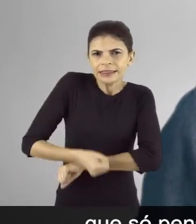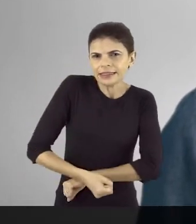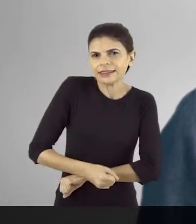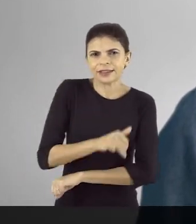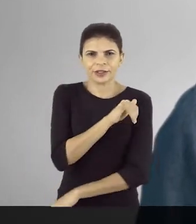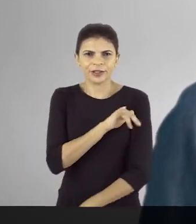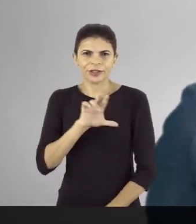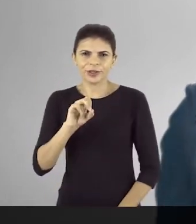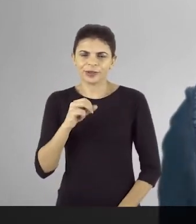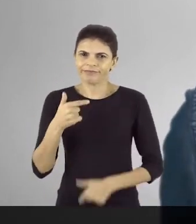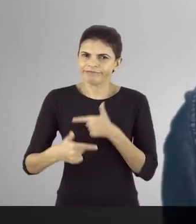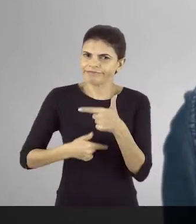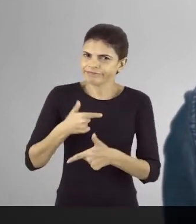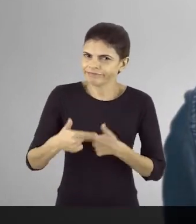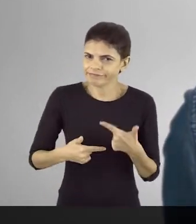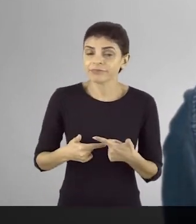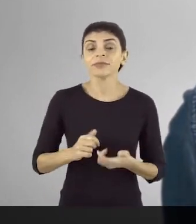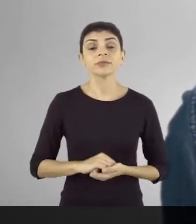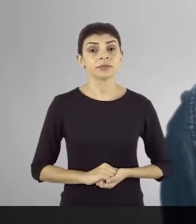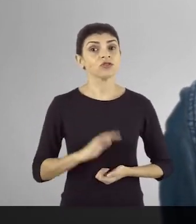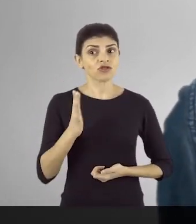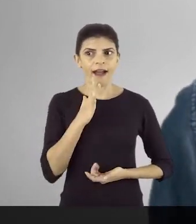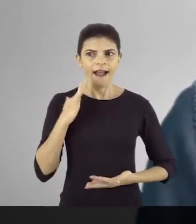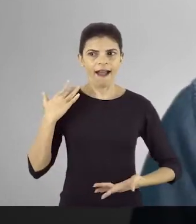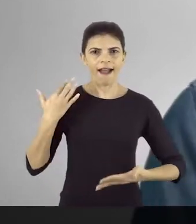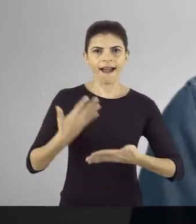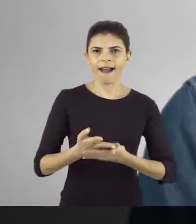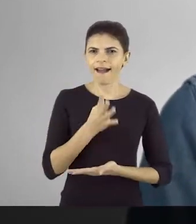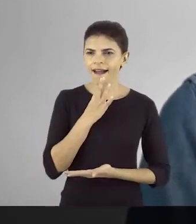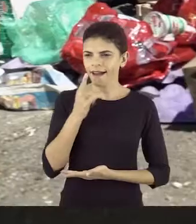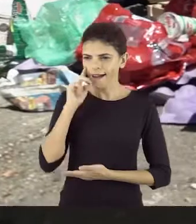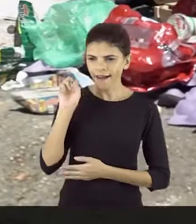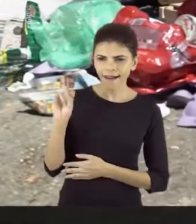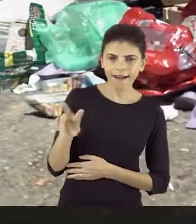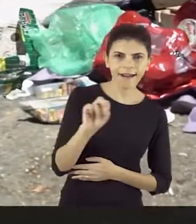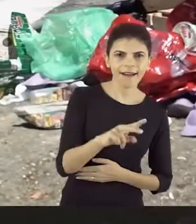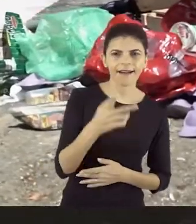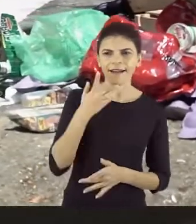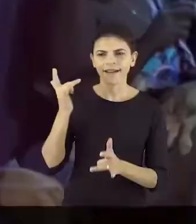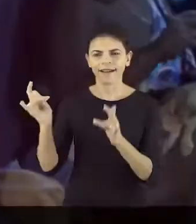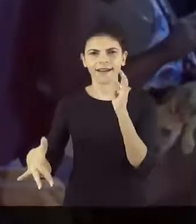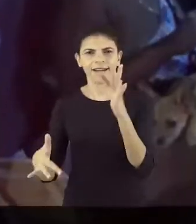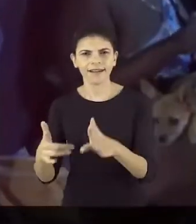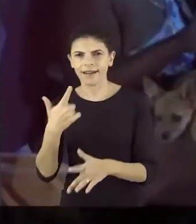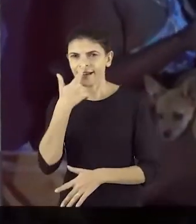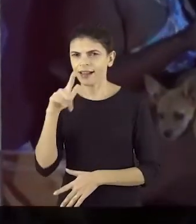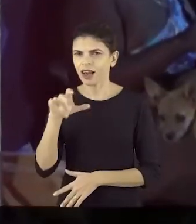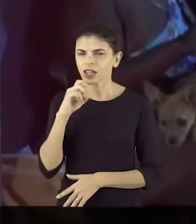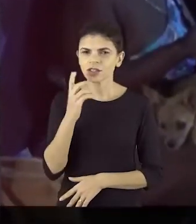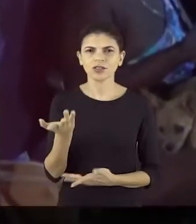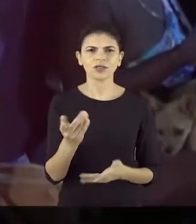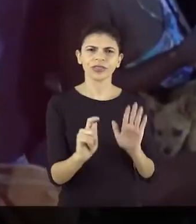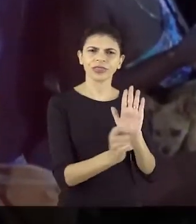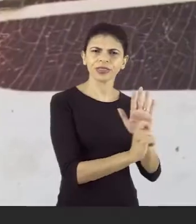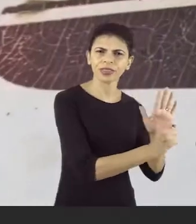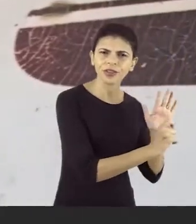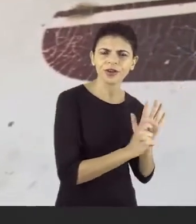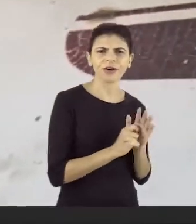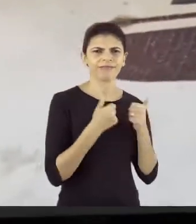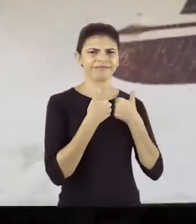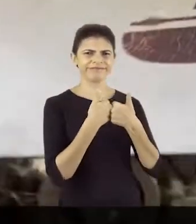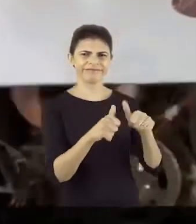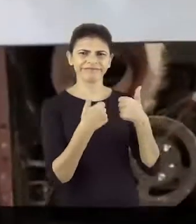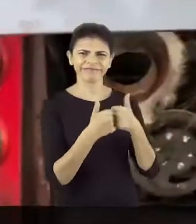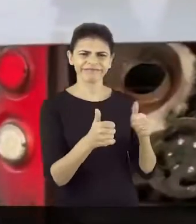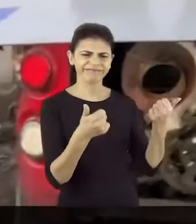honestos. O resultado dos últimos anos conhecemos bem. Lixo, drogas, abandono e